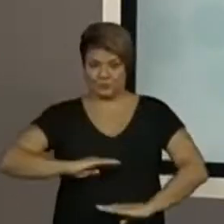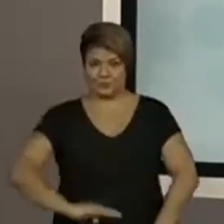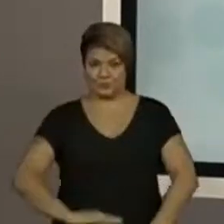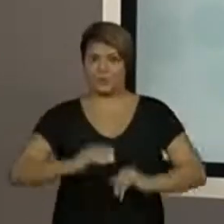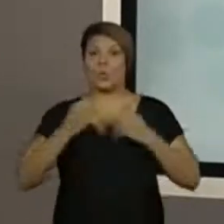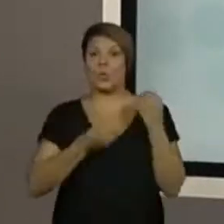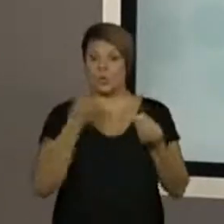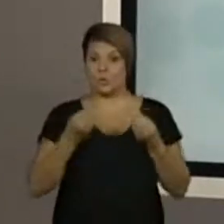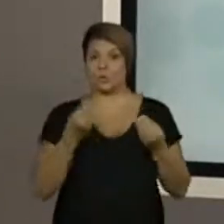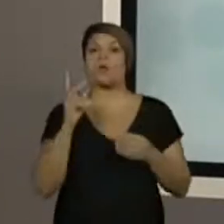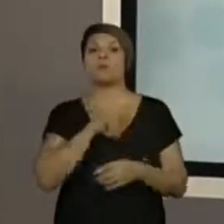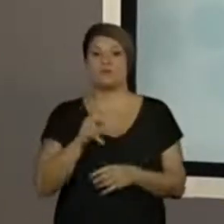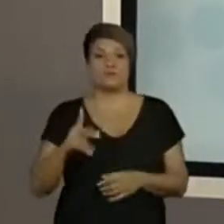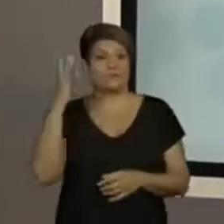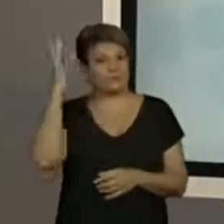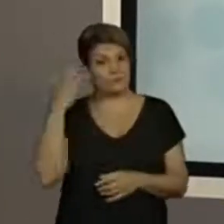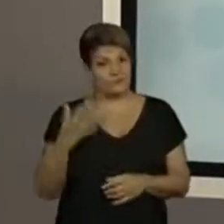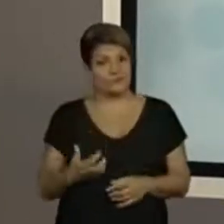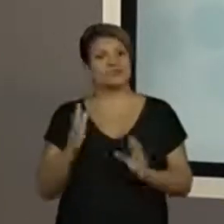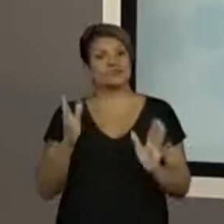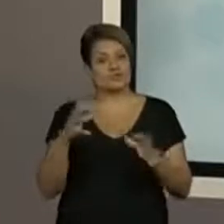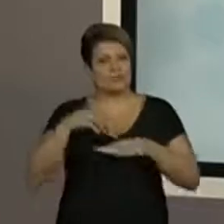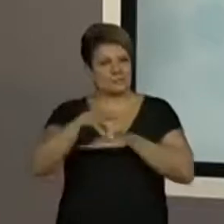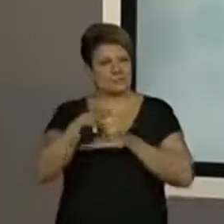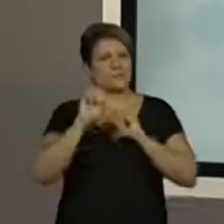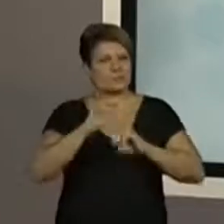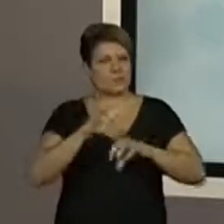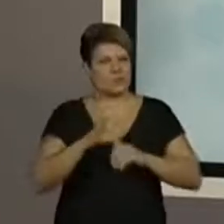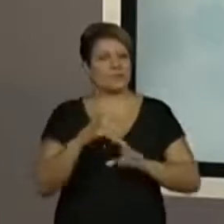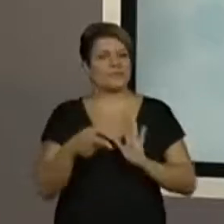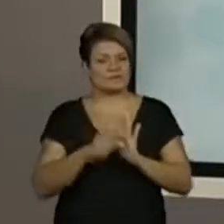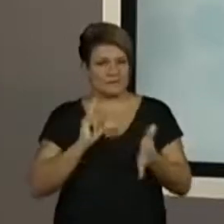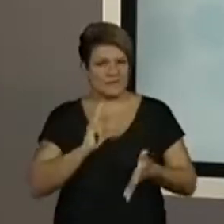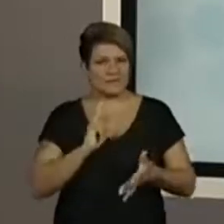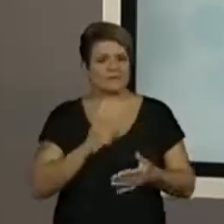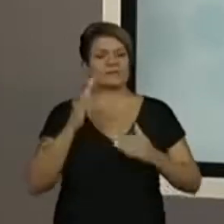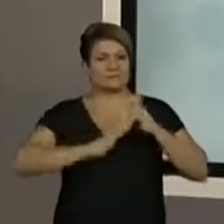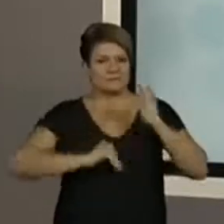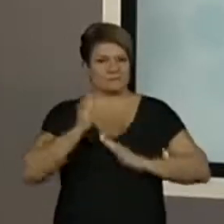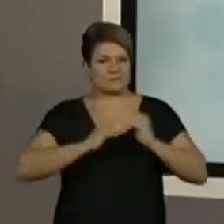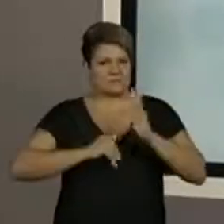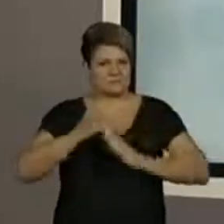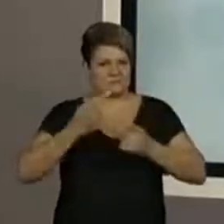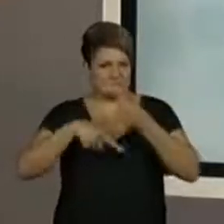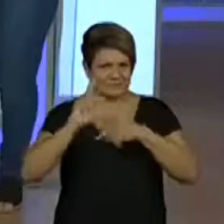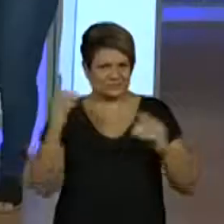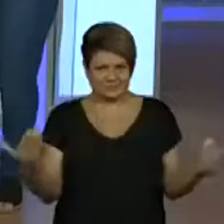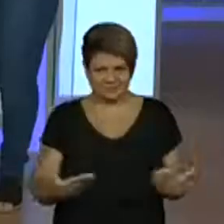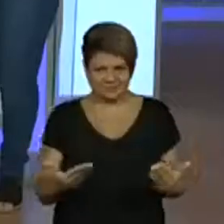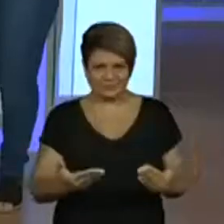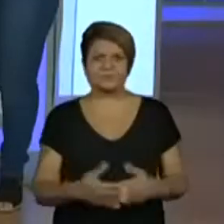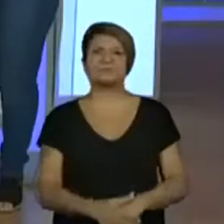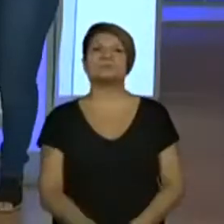aulas aqui pelo Centro de Mídias sobre isso. Mas antes, vamos retomar, então, a habilidade da aula de hoje?